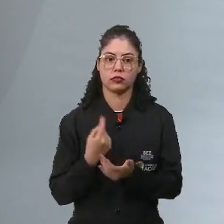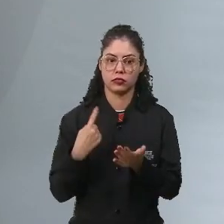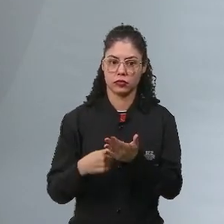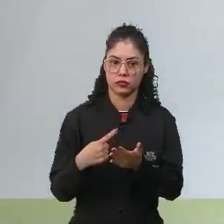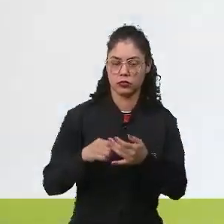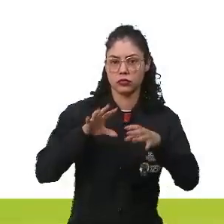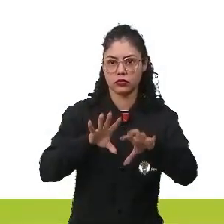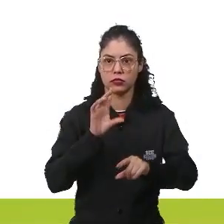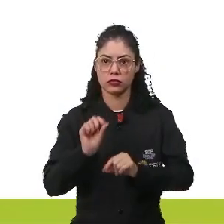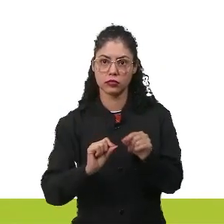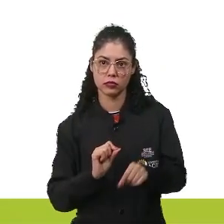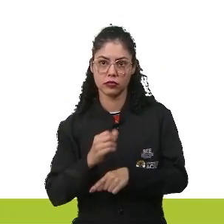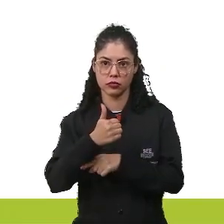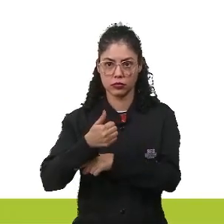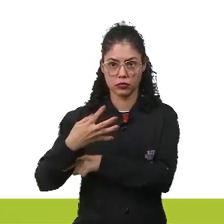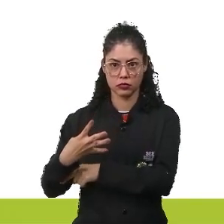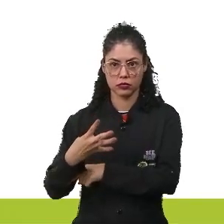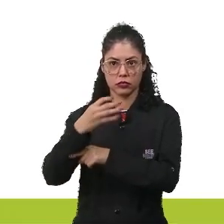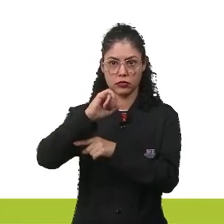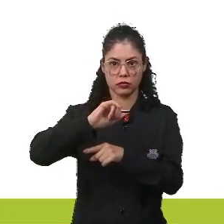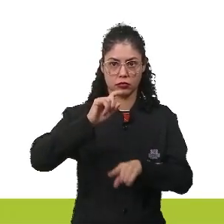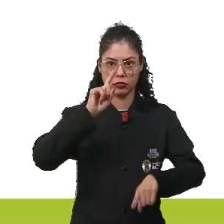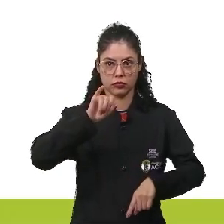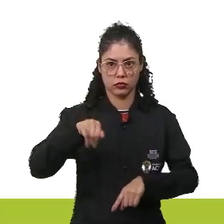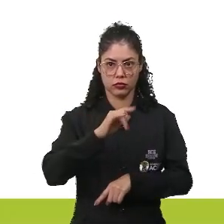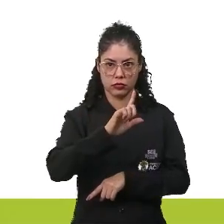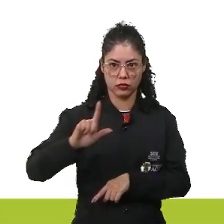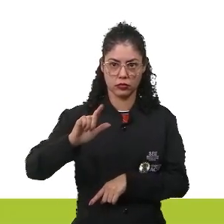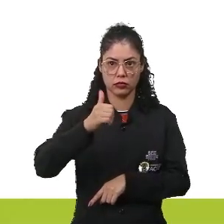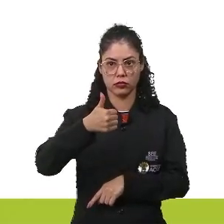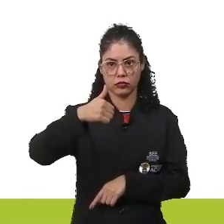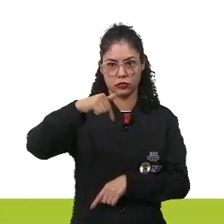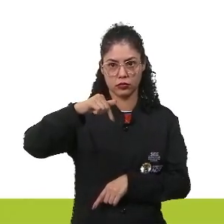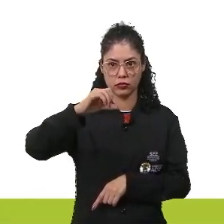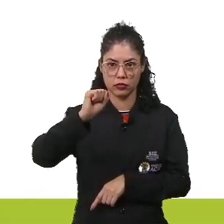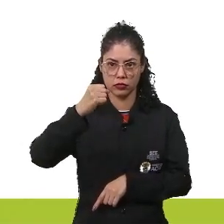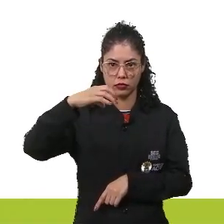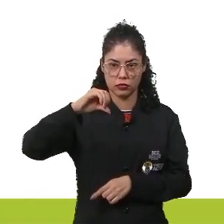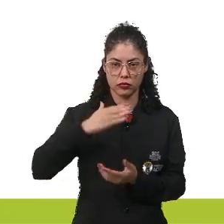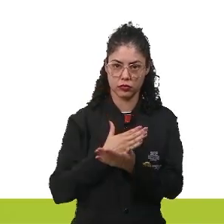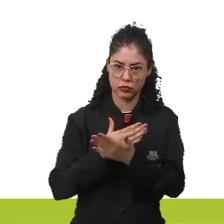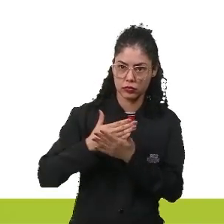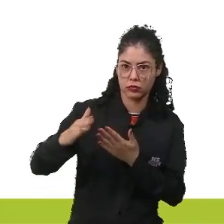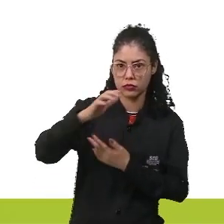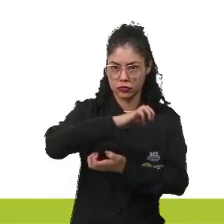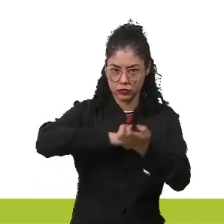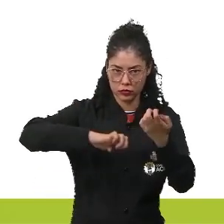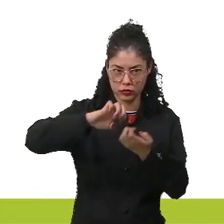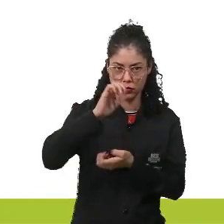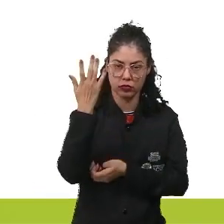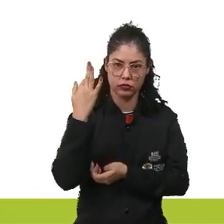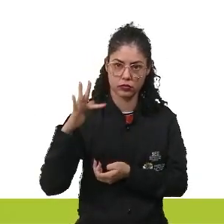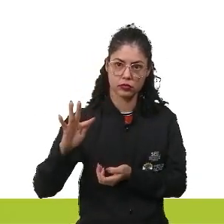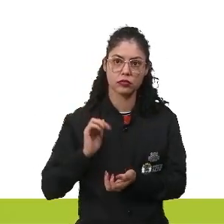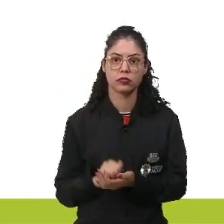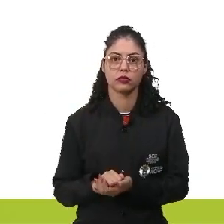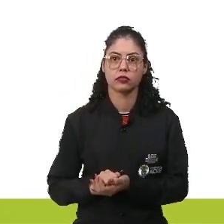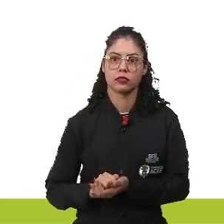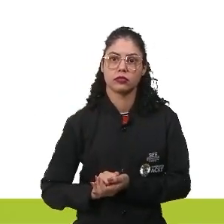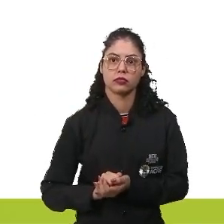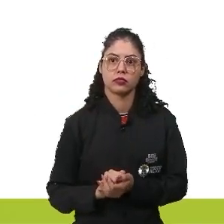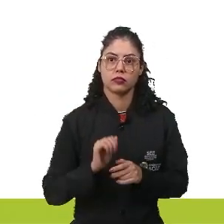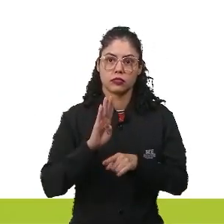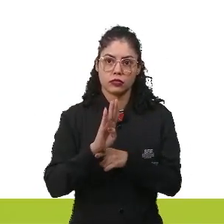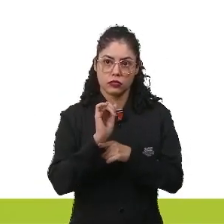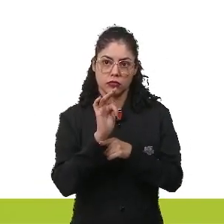disso é em 14 de julho de 1789, que muitos dizem que é o início dessa Revolução Francesa, que foi a tomada da Bastilha.